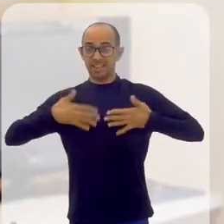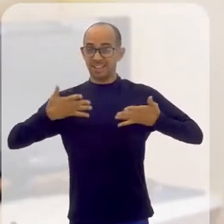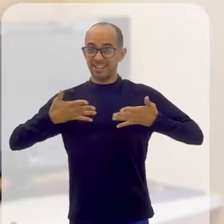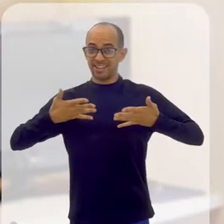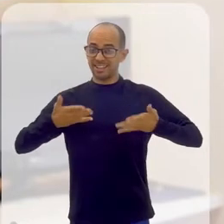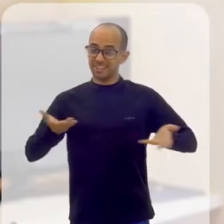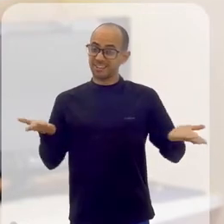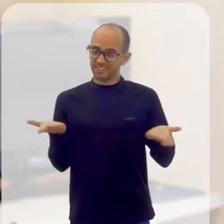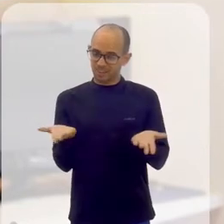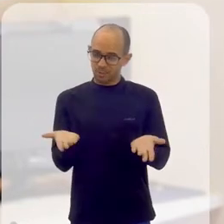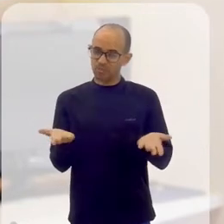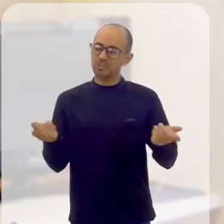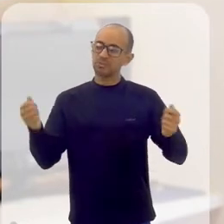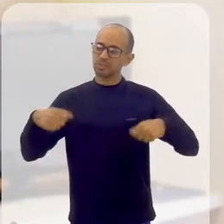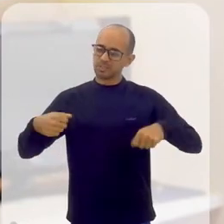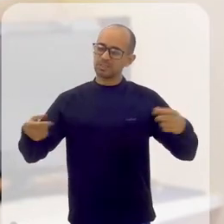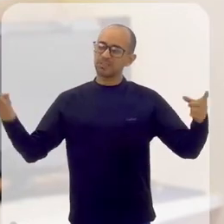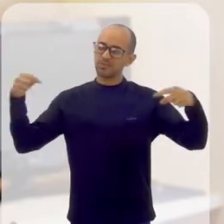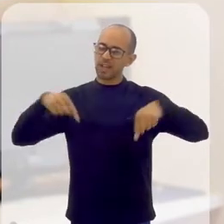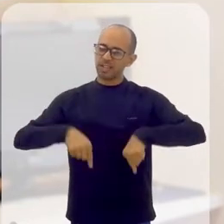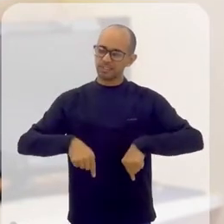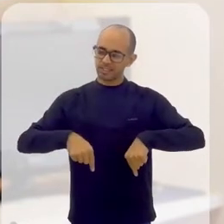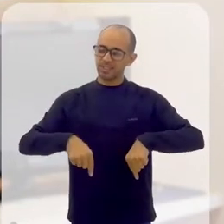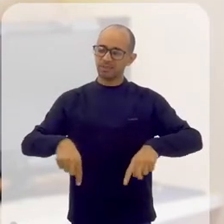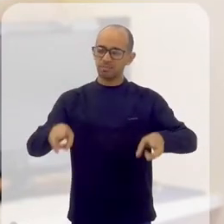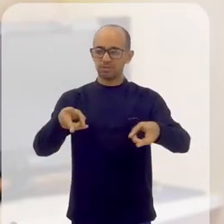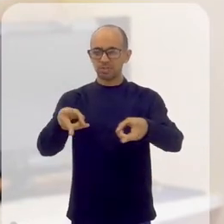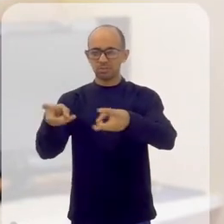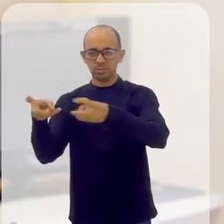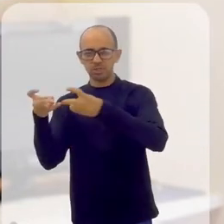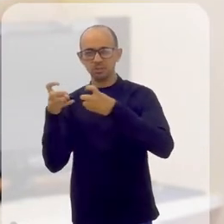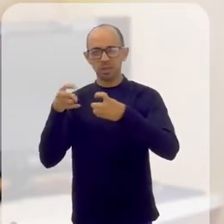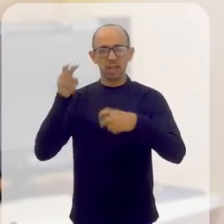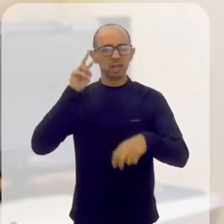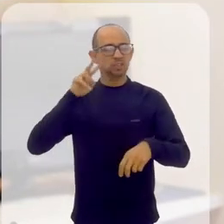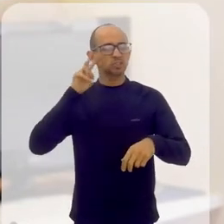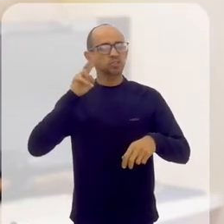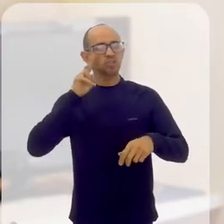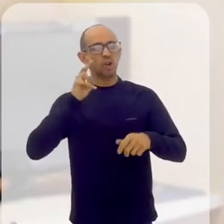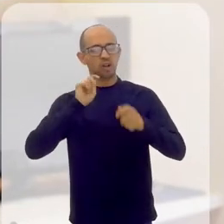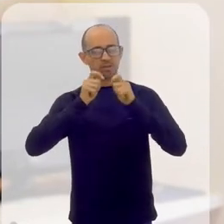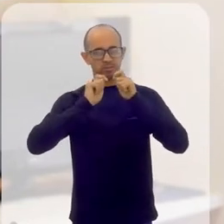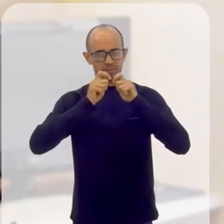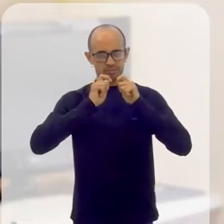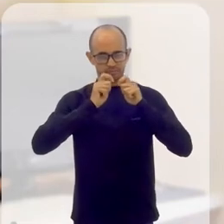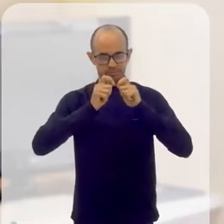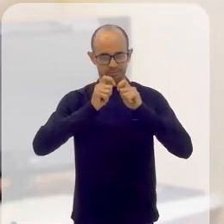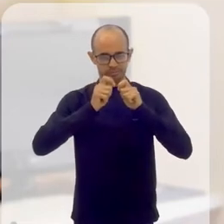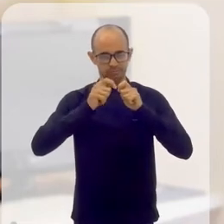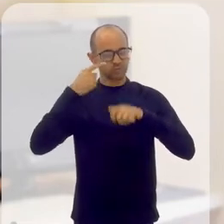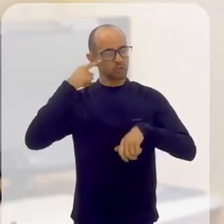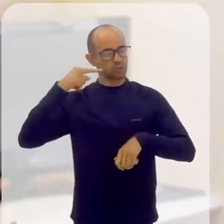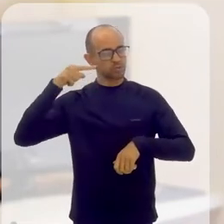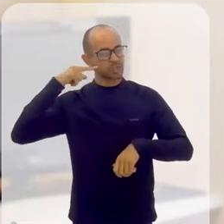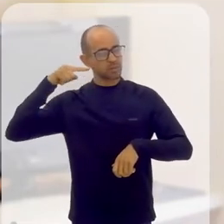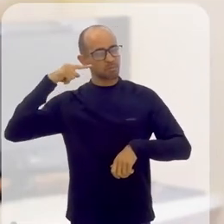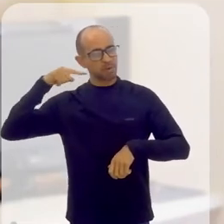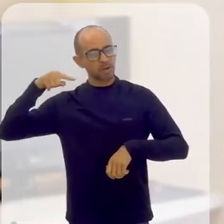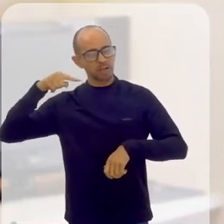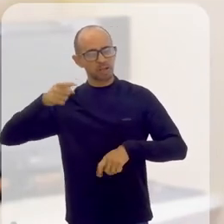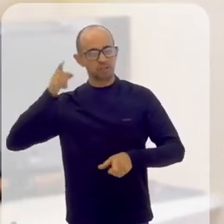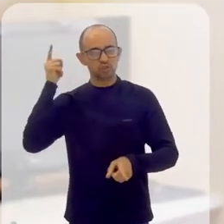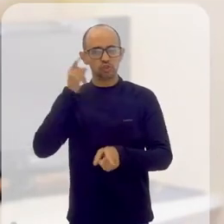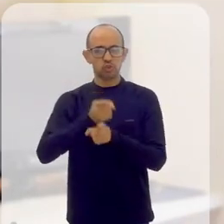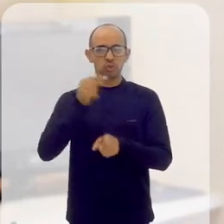então você precisa ficar aqui e ouvir as histórias de vida dos nossos entrevistados. Toda semana